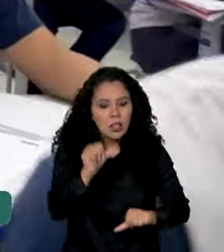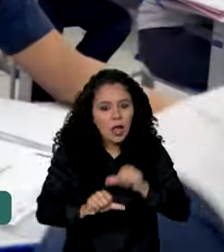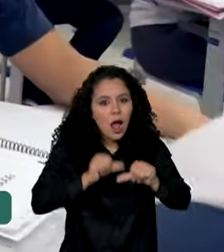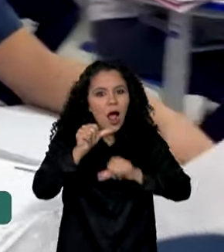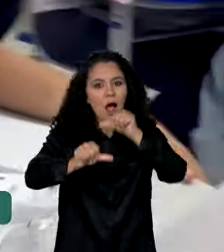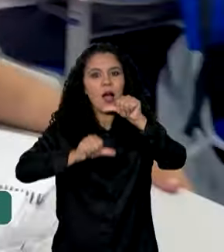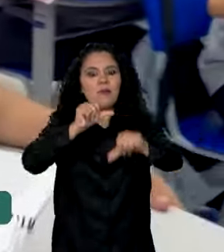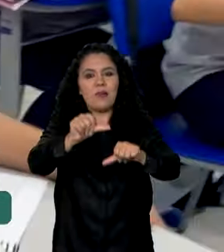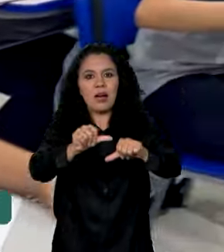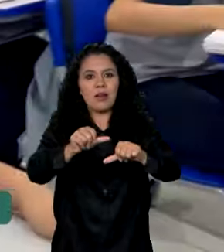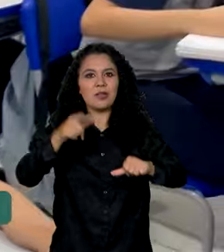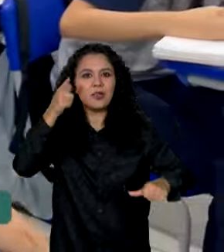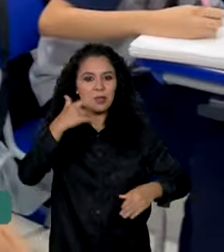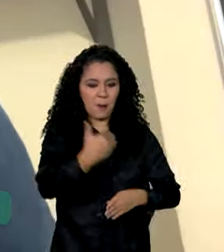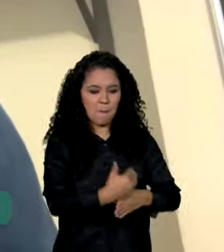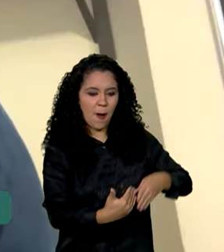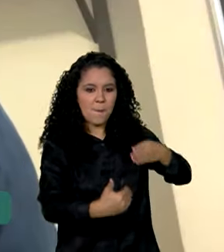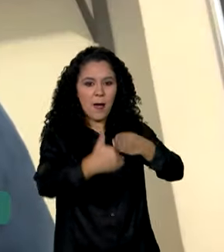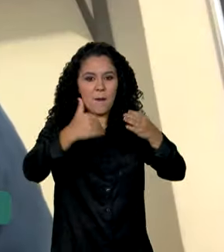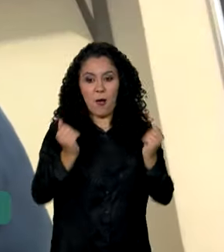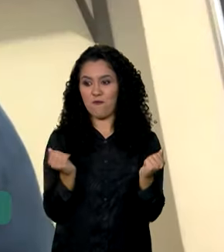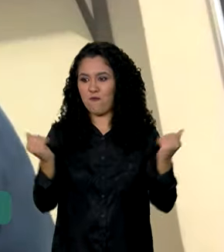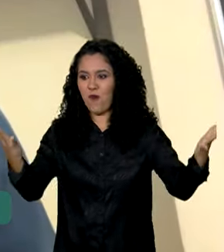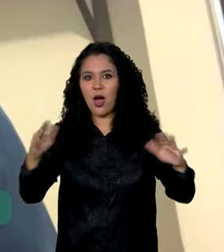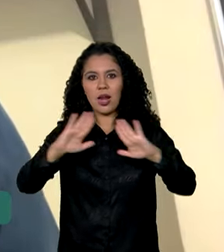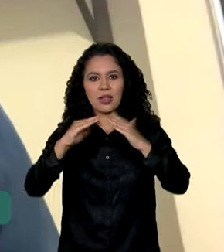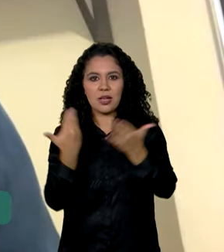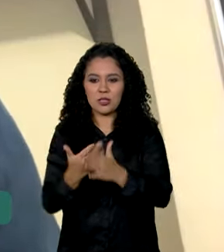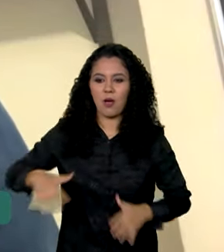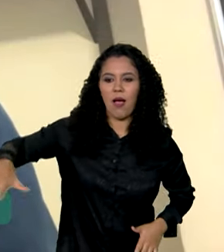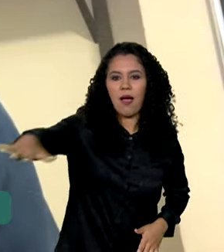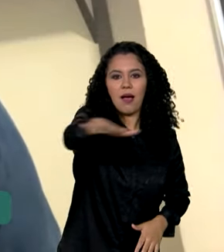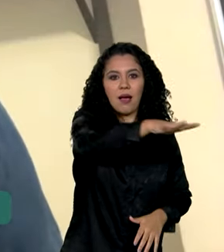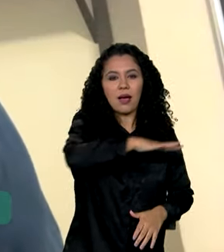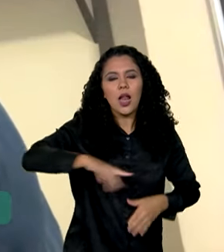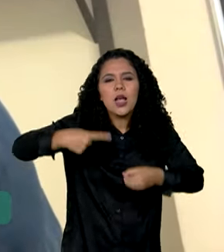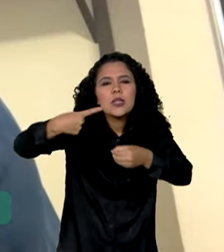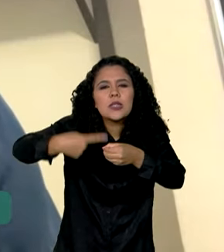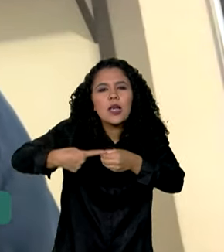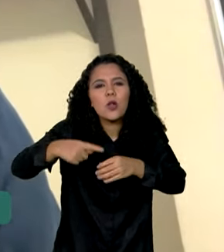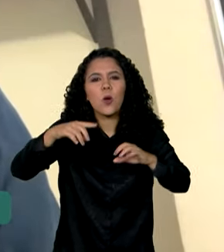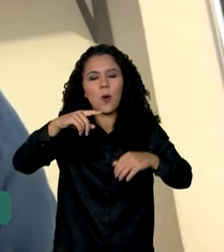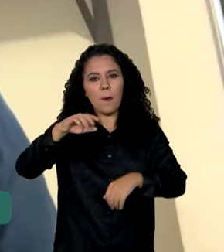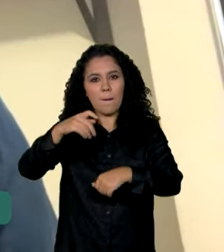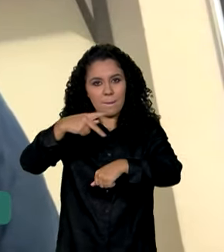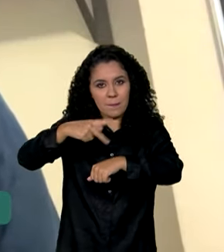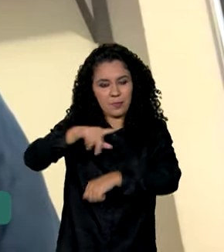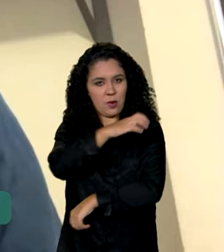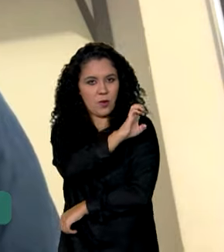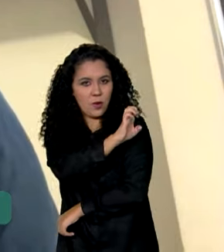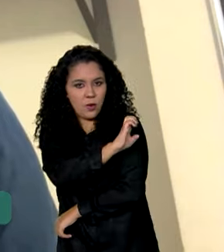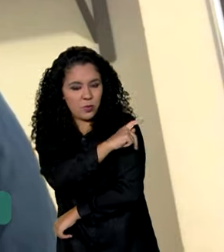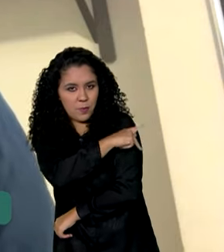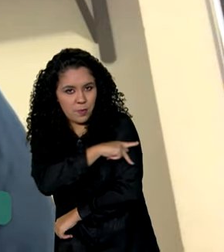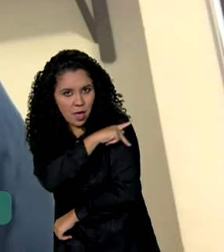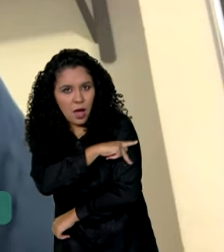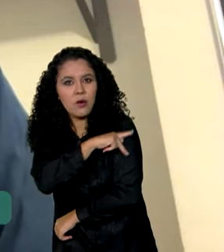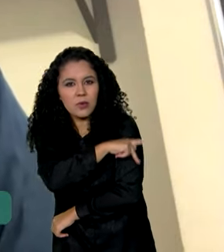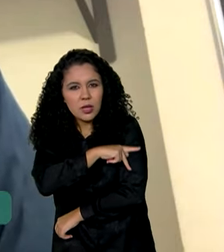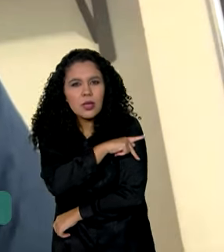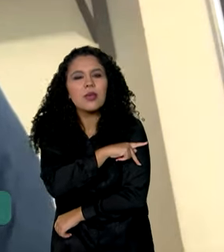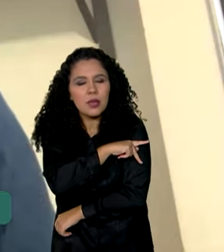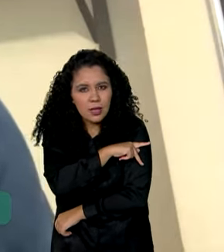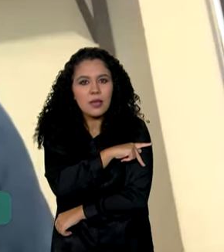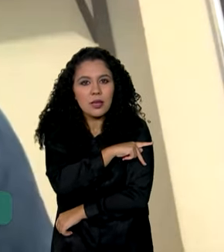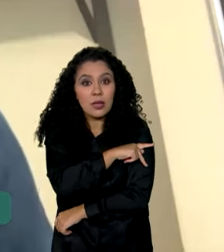extrapolaram os muros do colégio. Imagina uma cidade do interior do Piauí, bem pequena, e se não